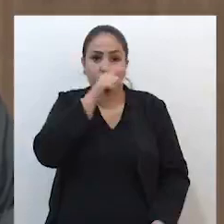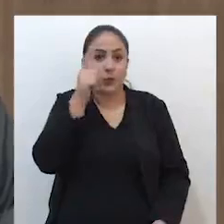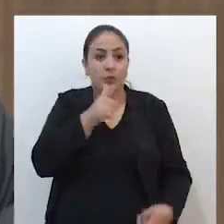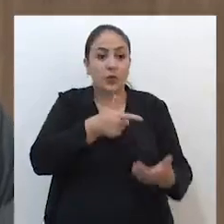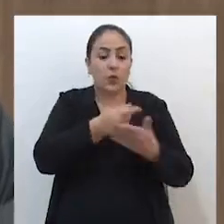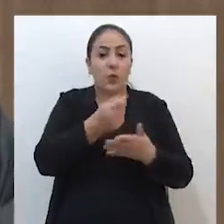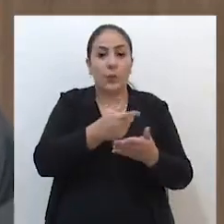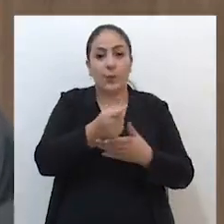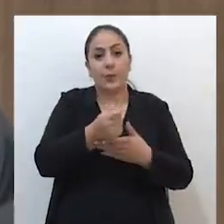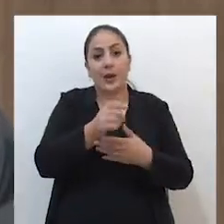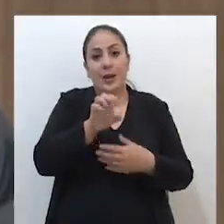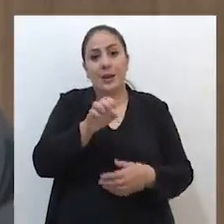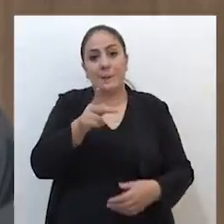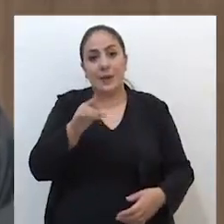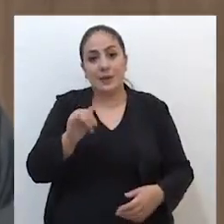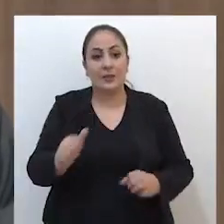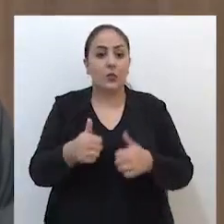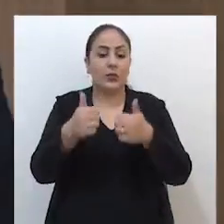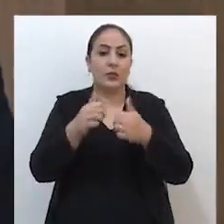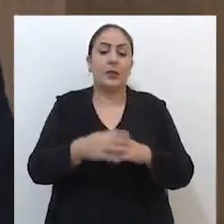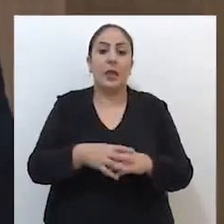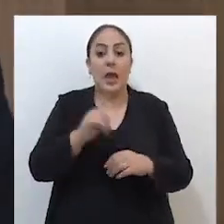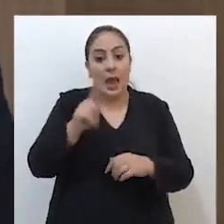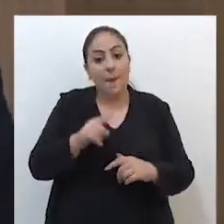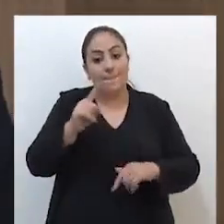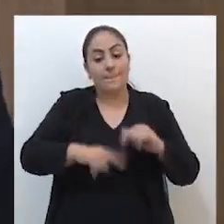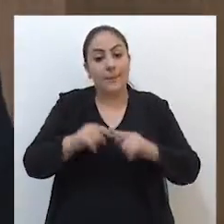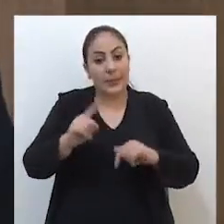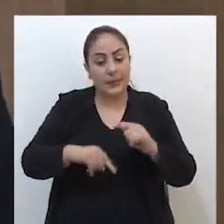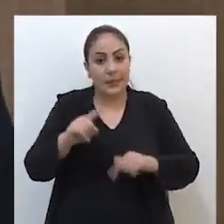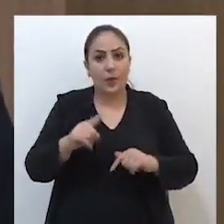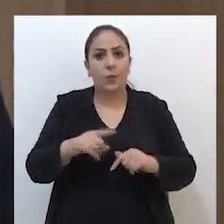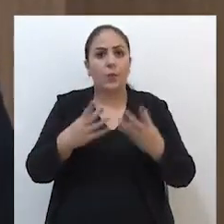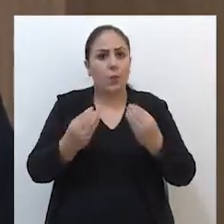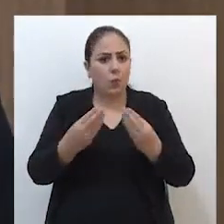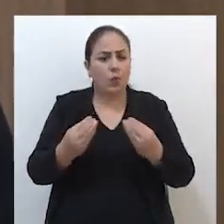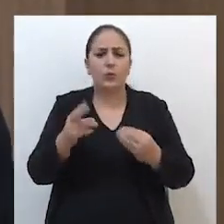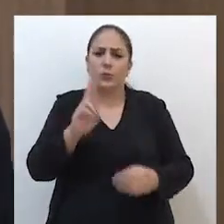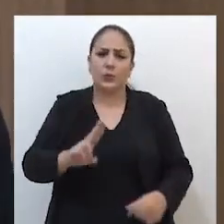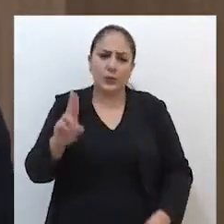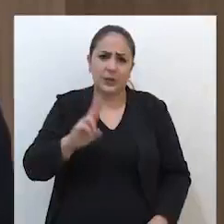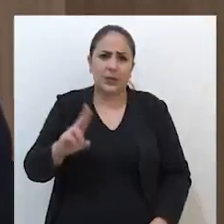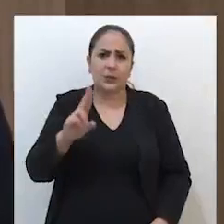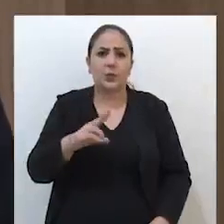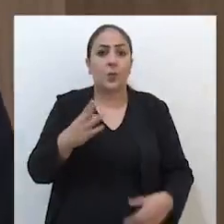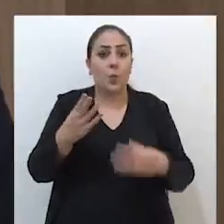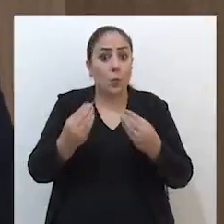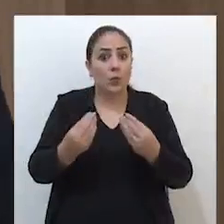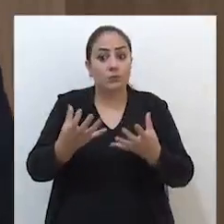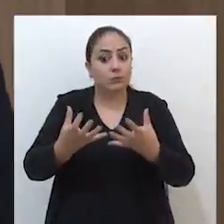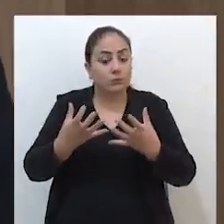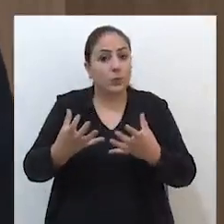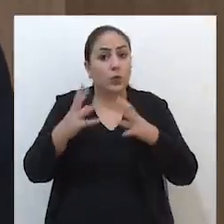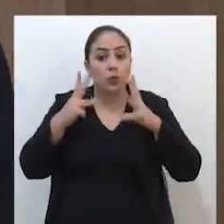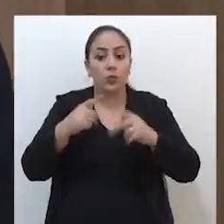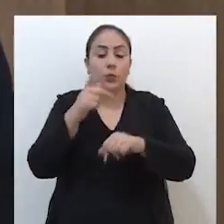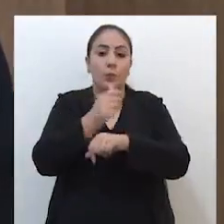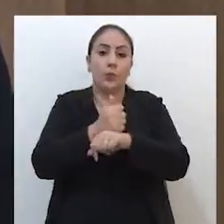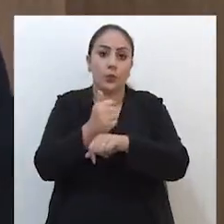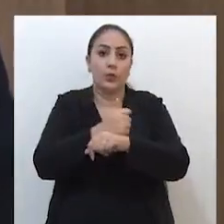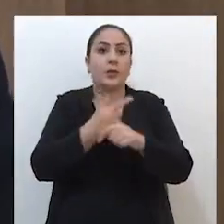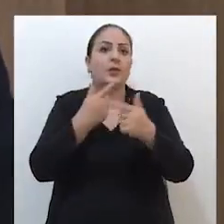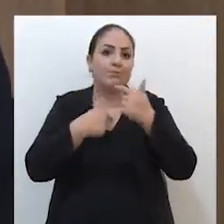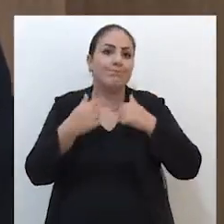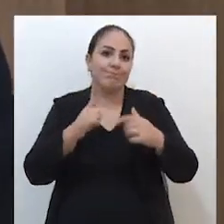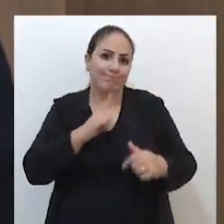para comprar EPIs de qualidade. É um equipamento muito procurado, muito querido, todos os